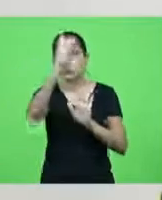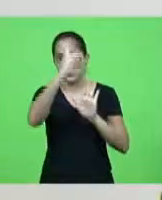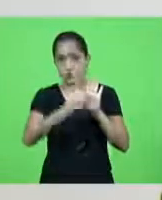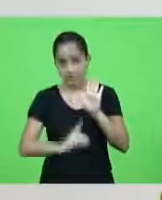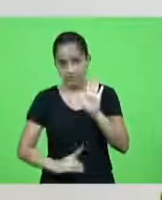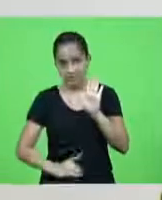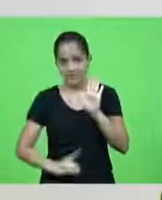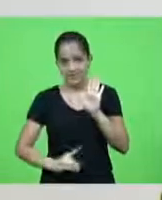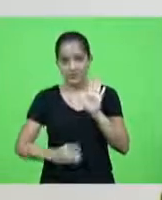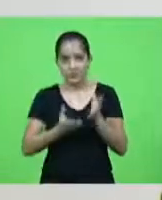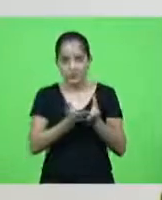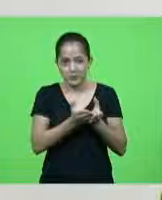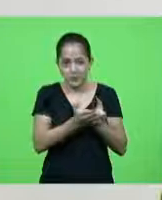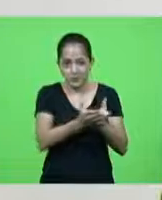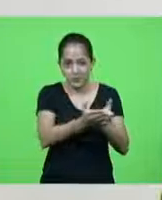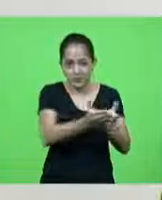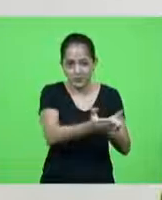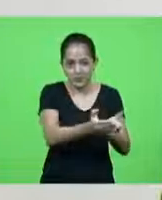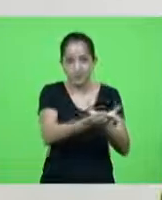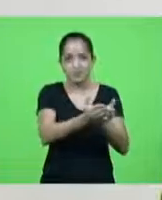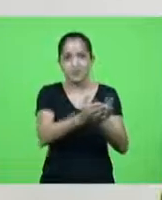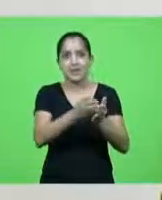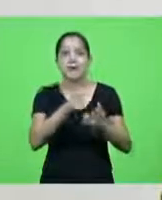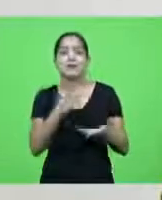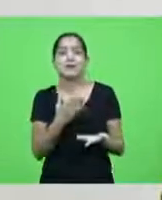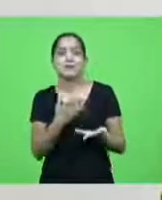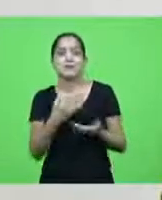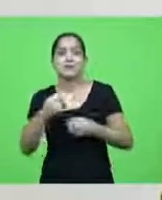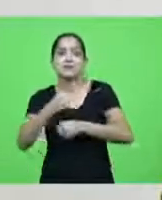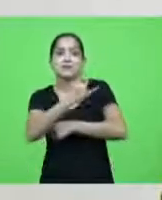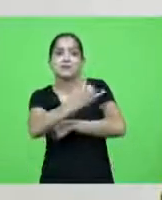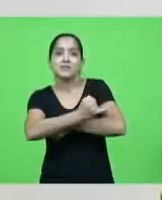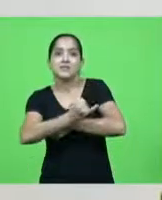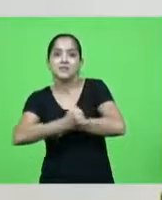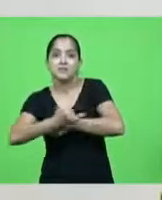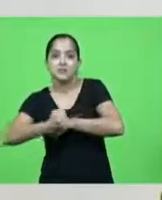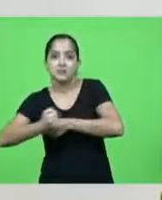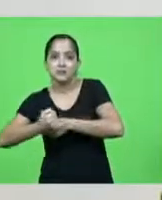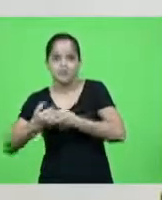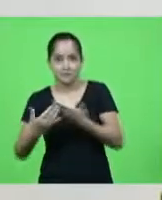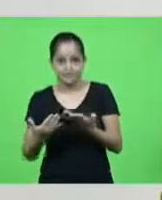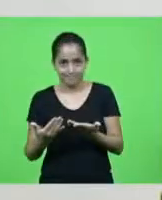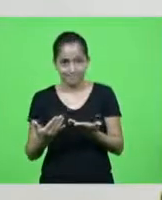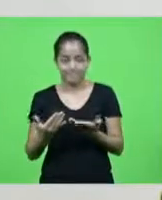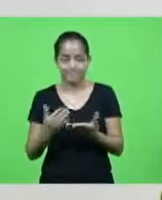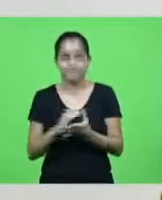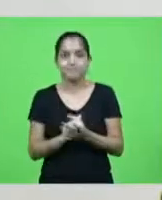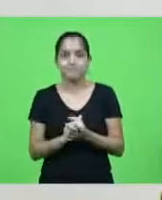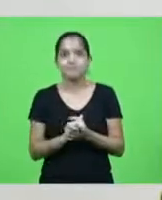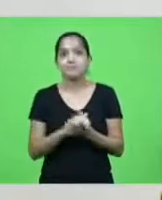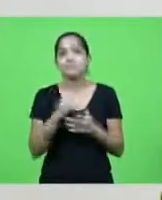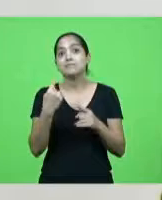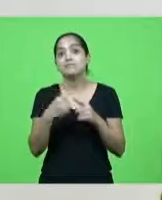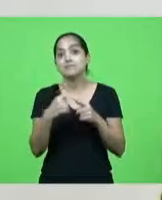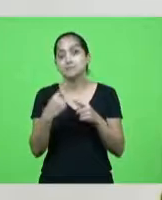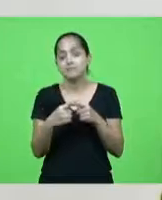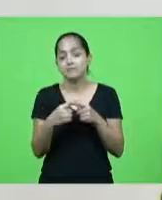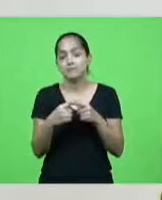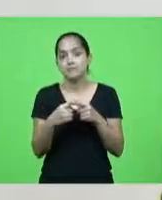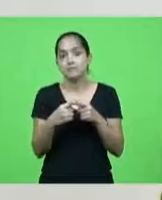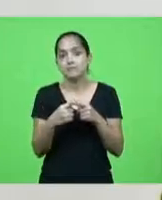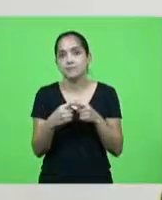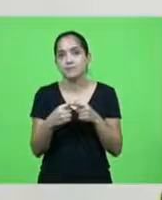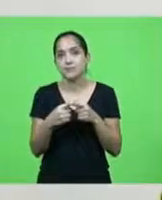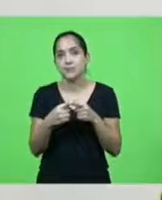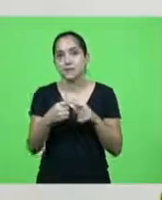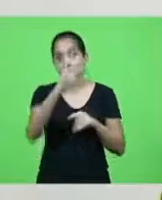porto de Imbituba o coronel da reserva jamais porque o